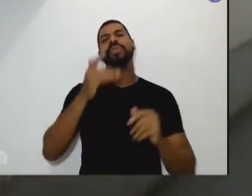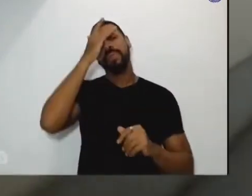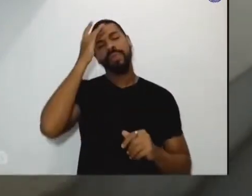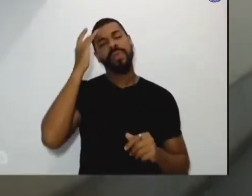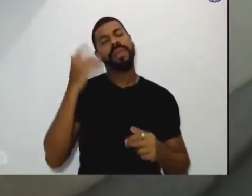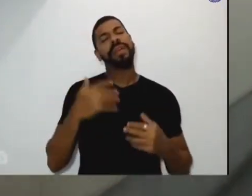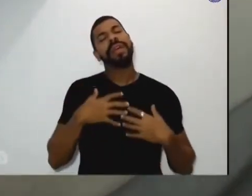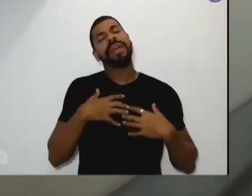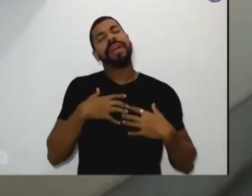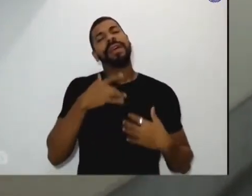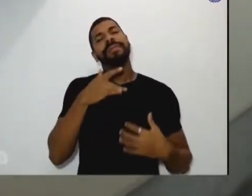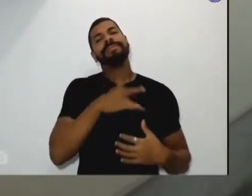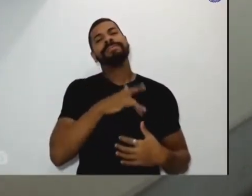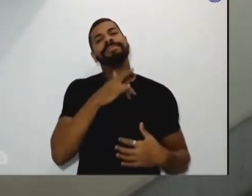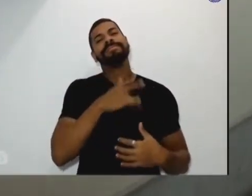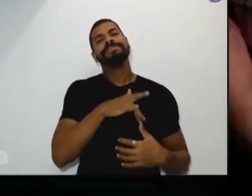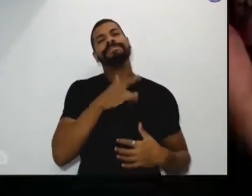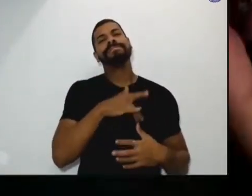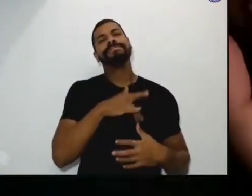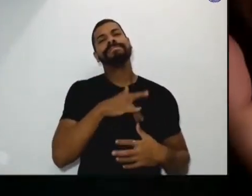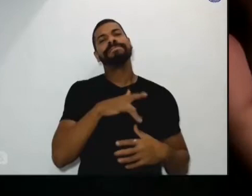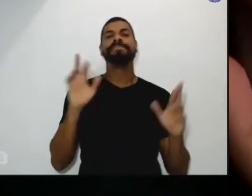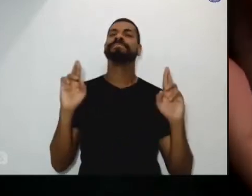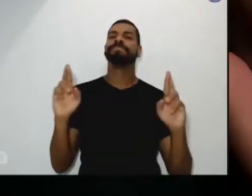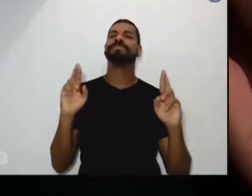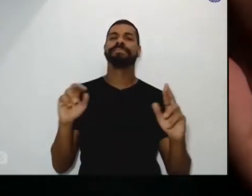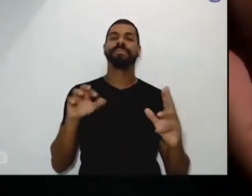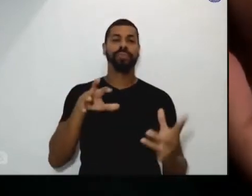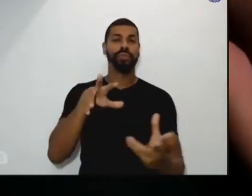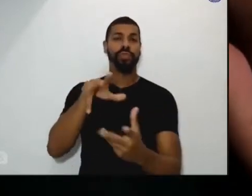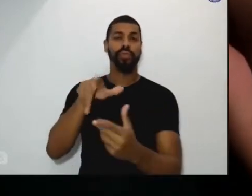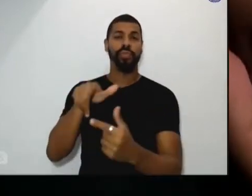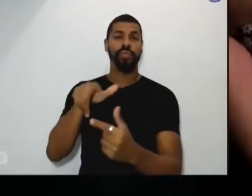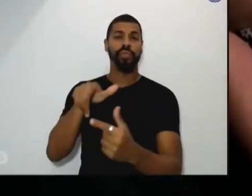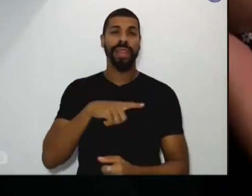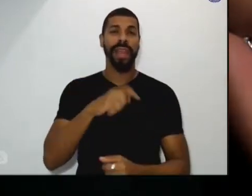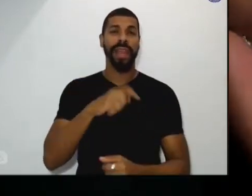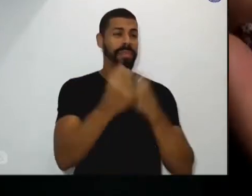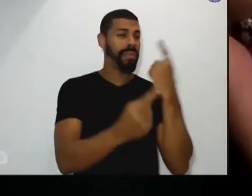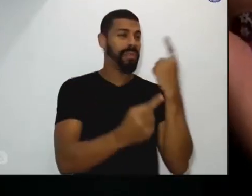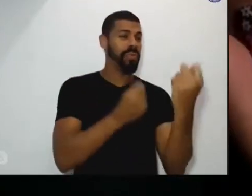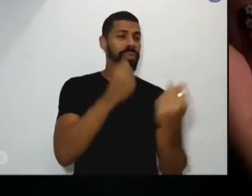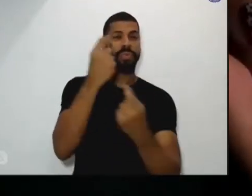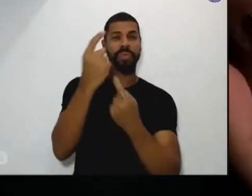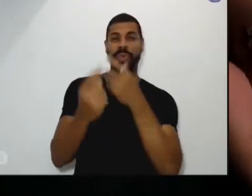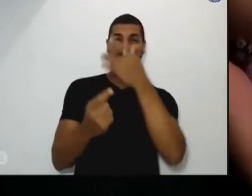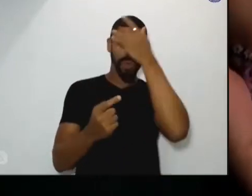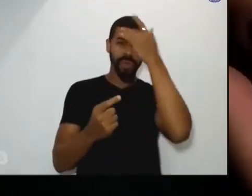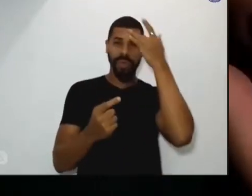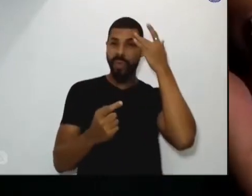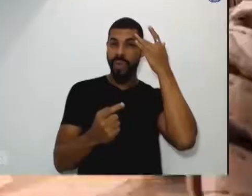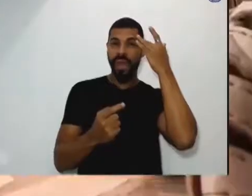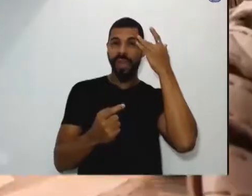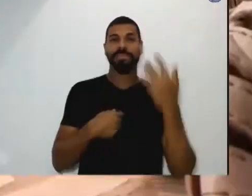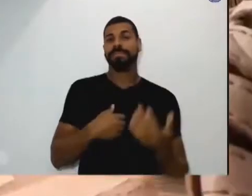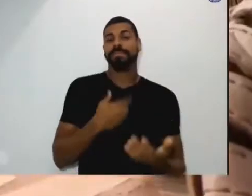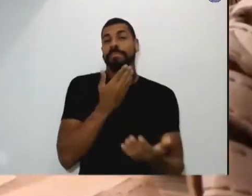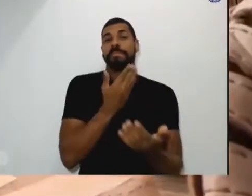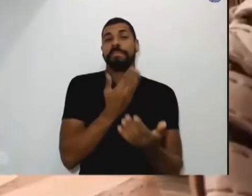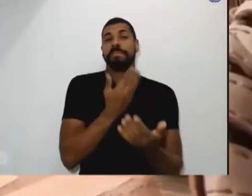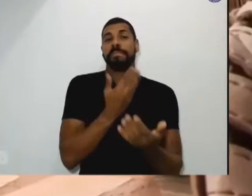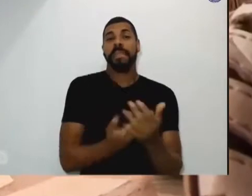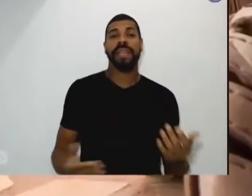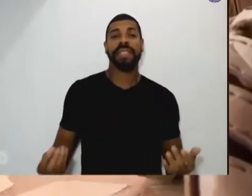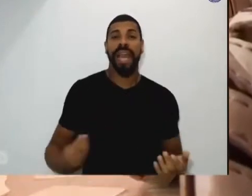No mundo repleto de enfermidades, há muitas pessoas que se ferem e até atentam contra a própria vida devido a